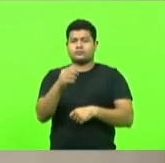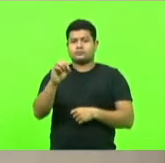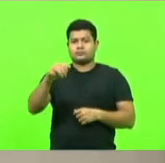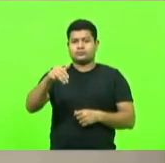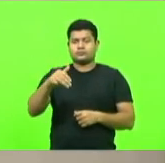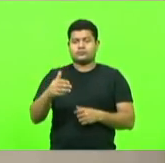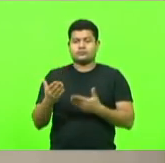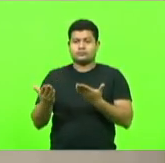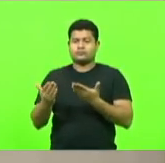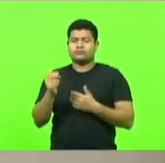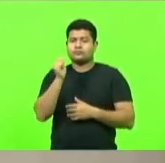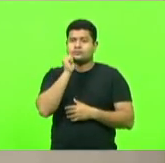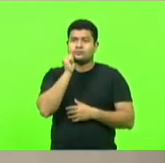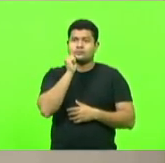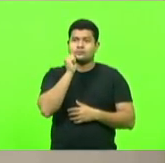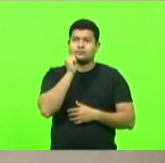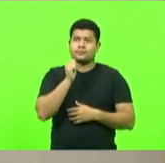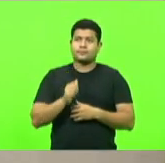Ana Campagnolo.